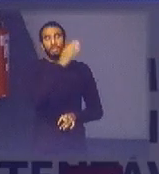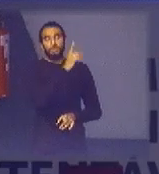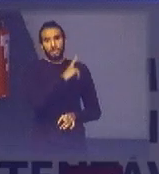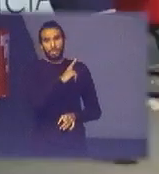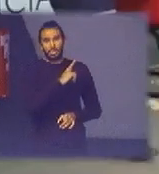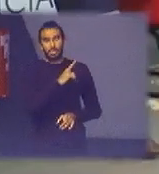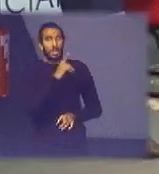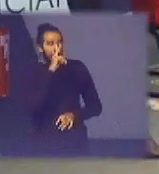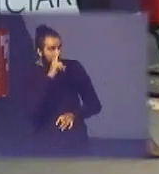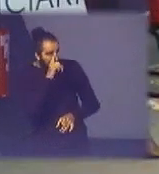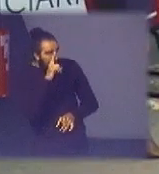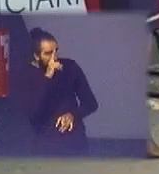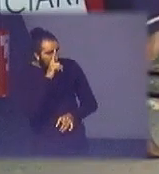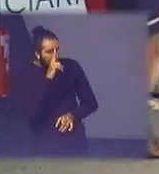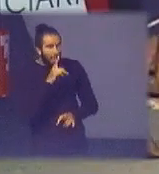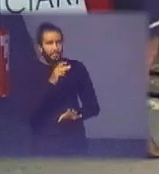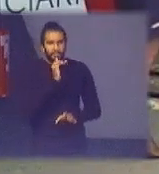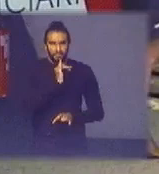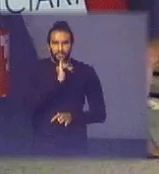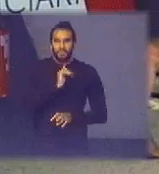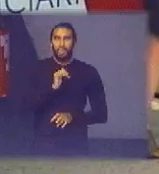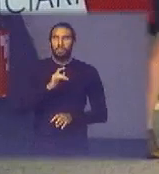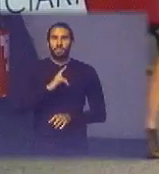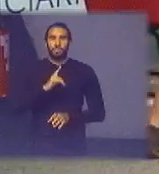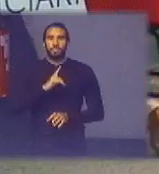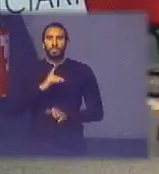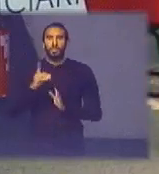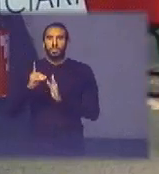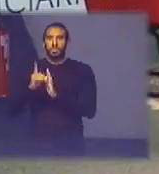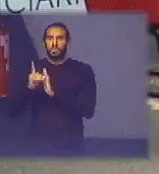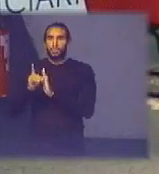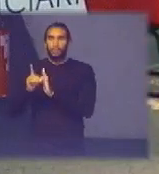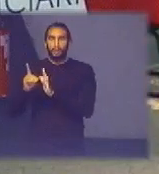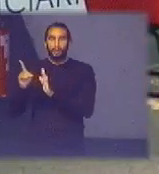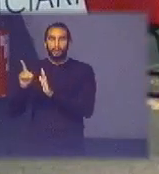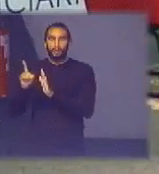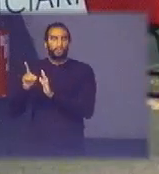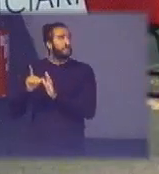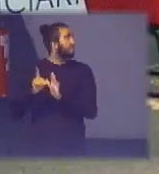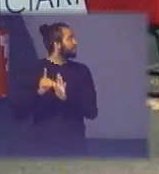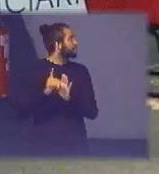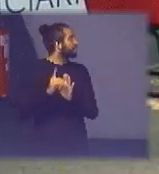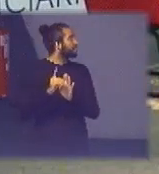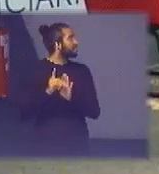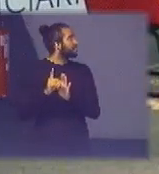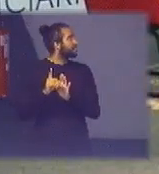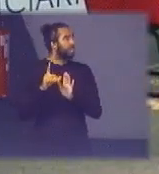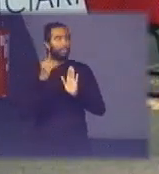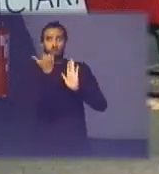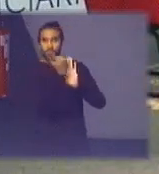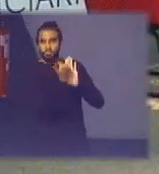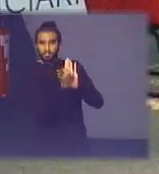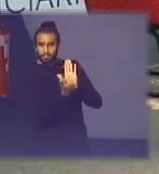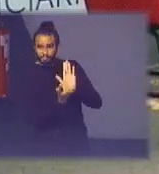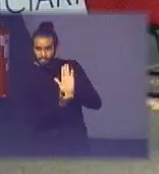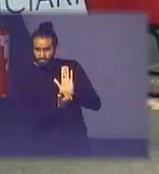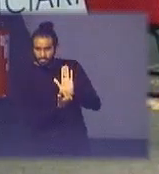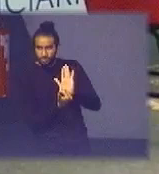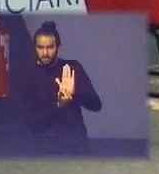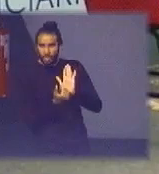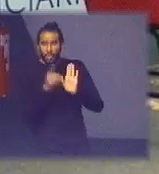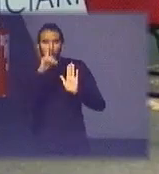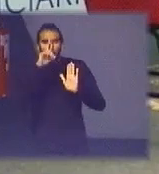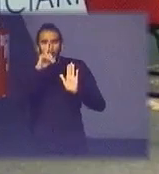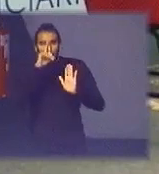perigosas derivando da resolução da diretiva europeia ROS a gente tem listado então o risco